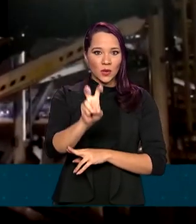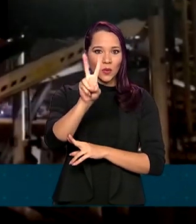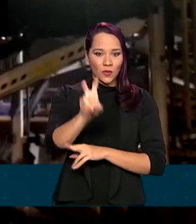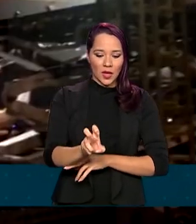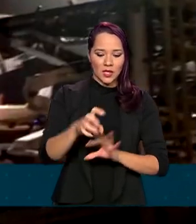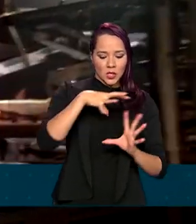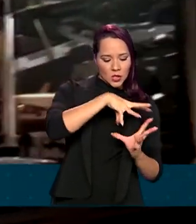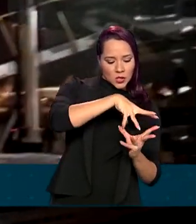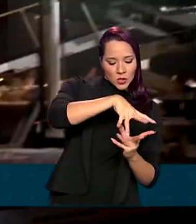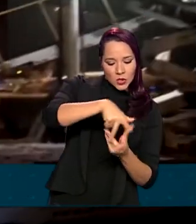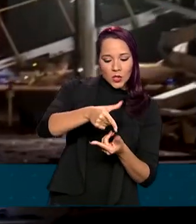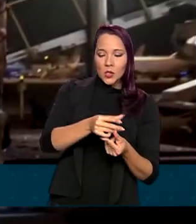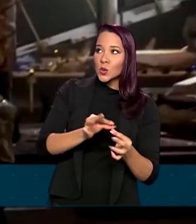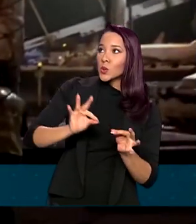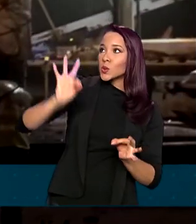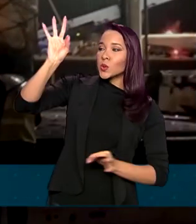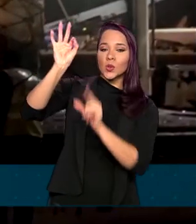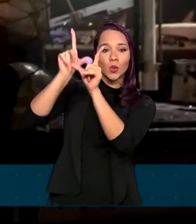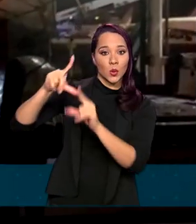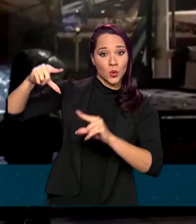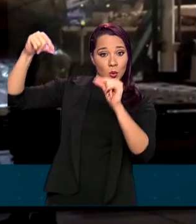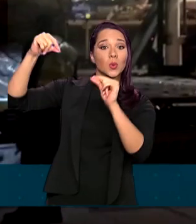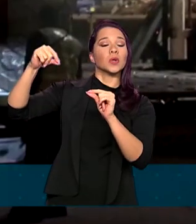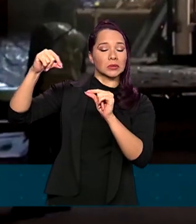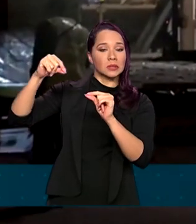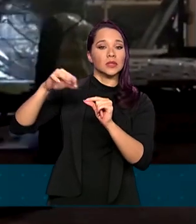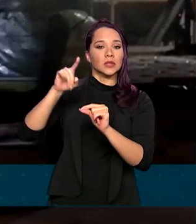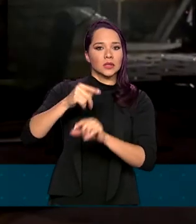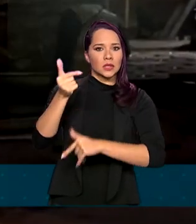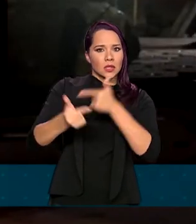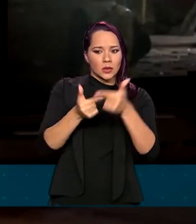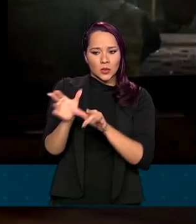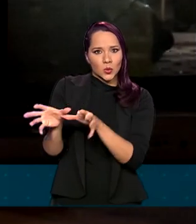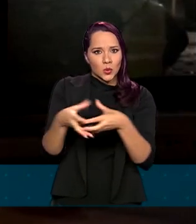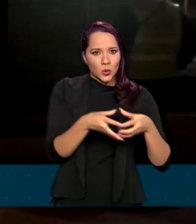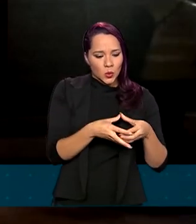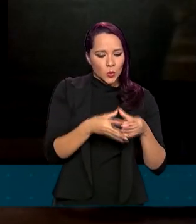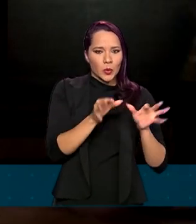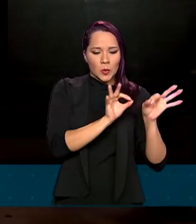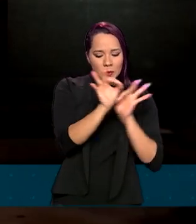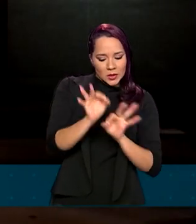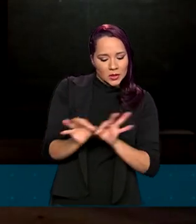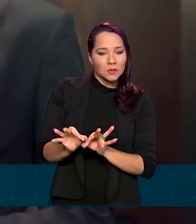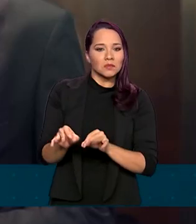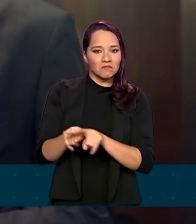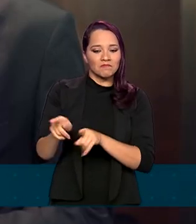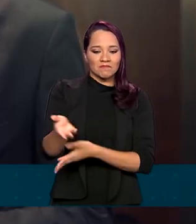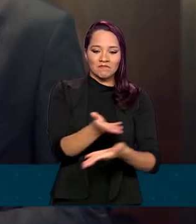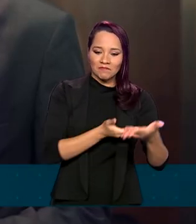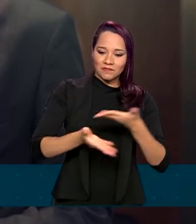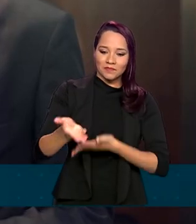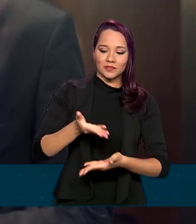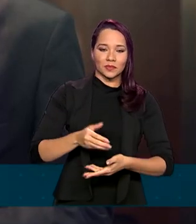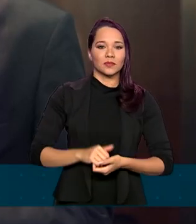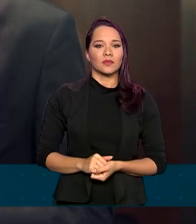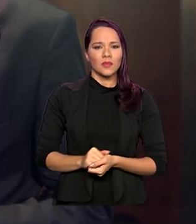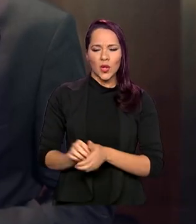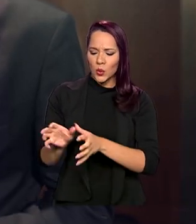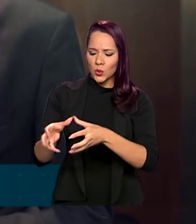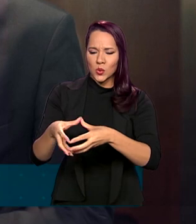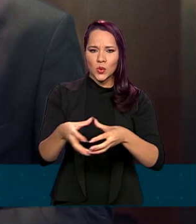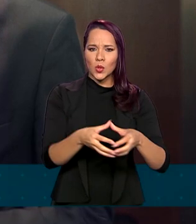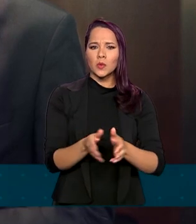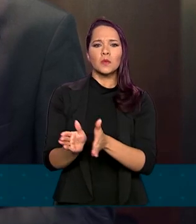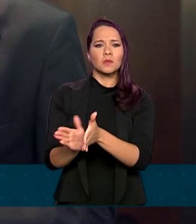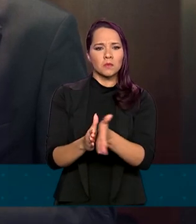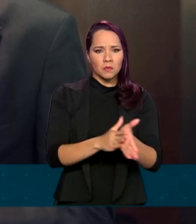entre a Terra e a Lua. Um trabalho de equipe com muito planejamento e cooperação. As equipes estão de parabéns, os